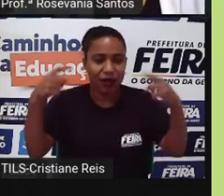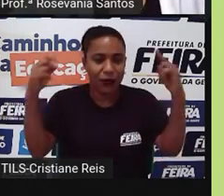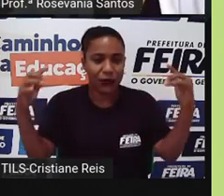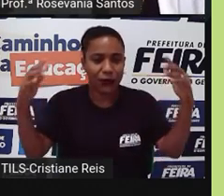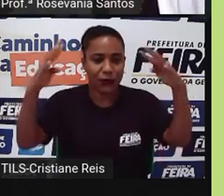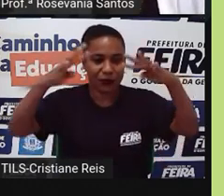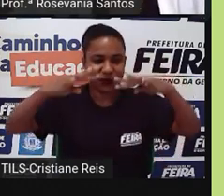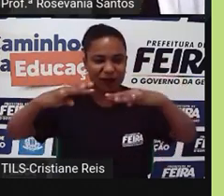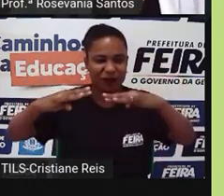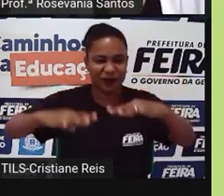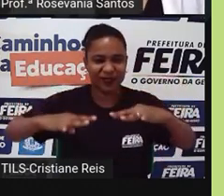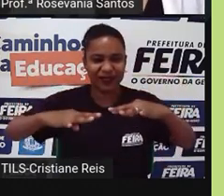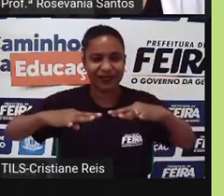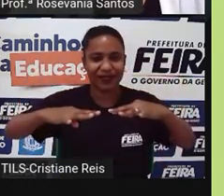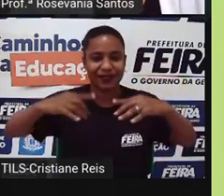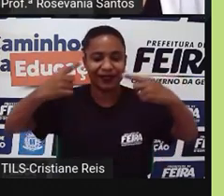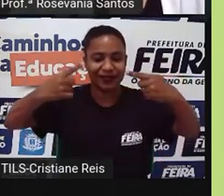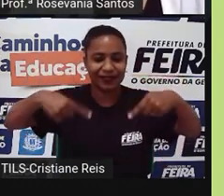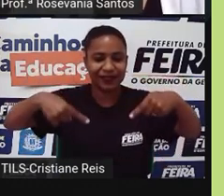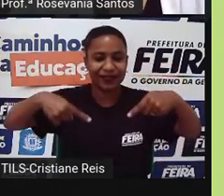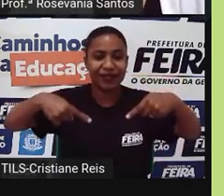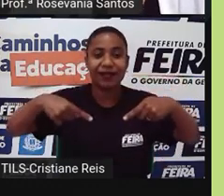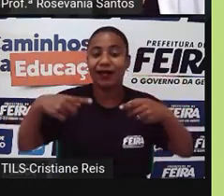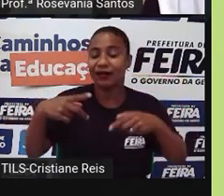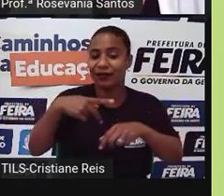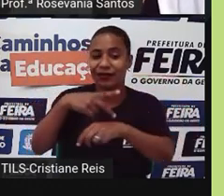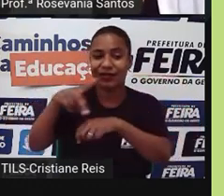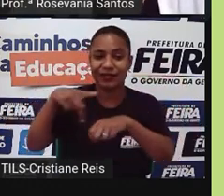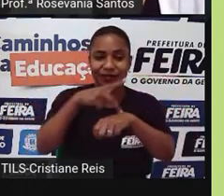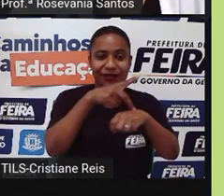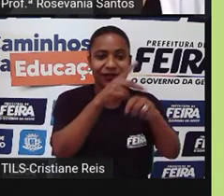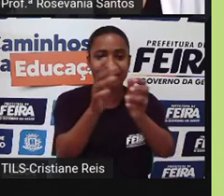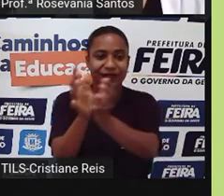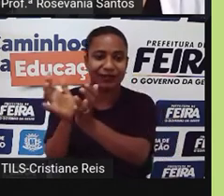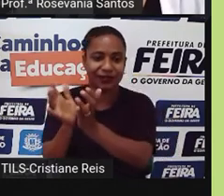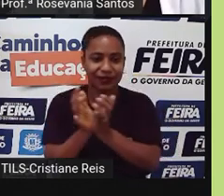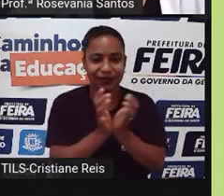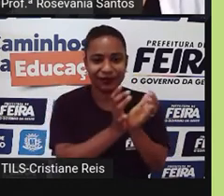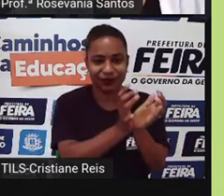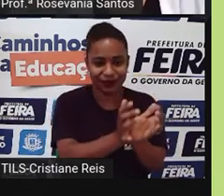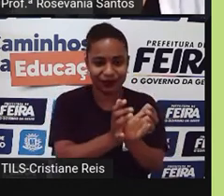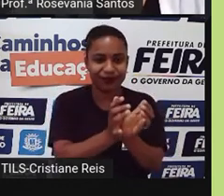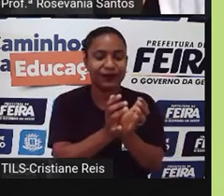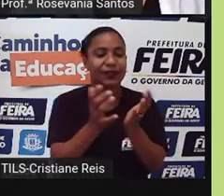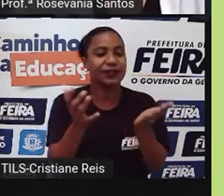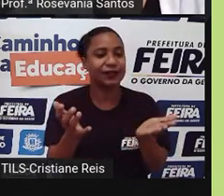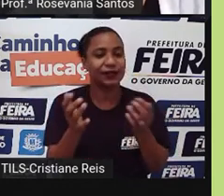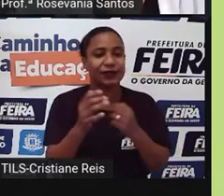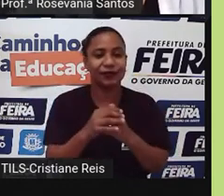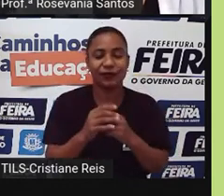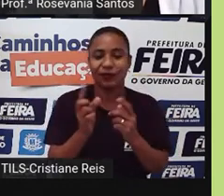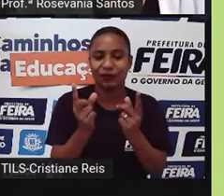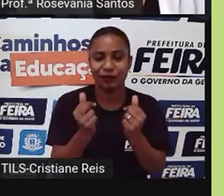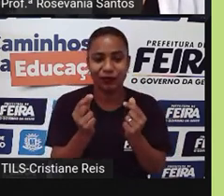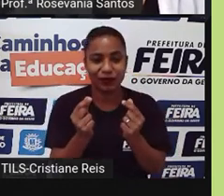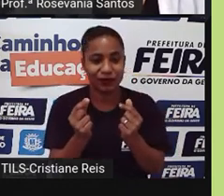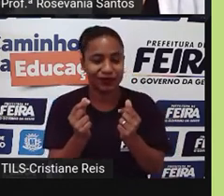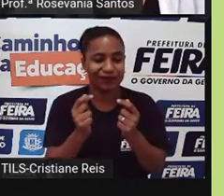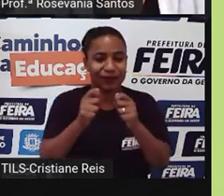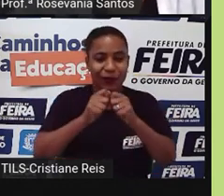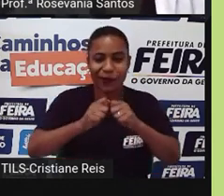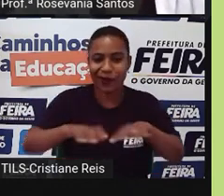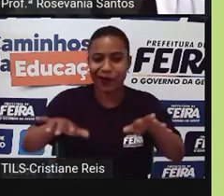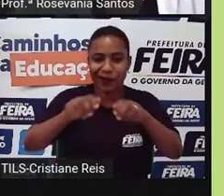né, como era antes, fez com que boa parte dessas nações, infelizmente, que ficou muito tempo investindo, né, nas